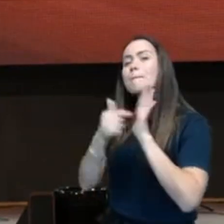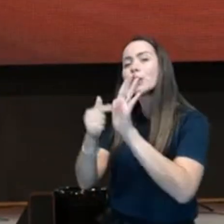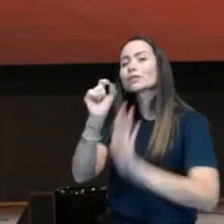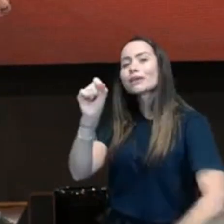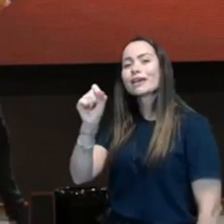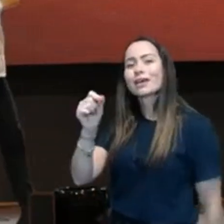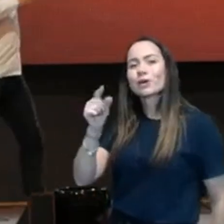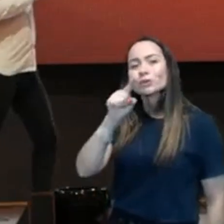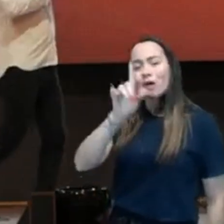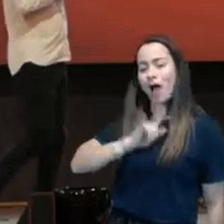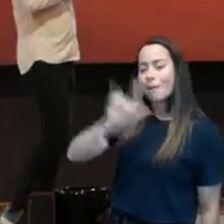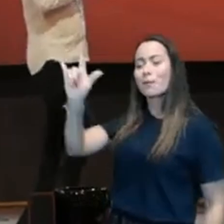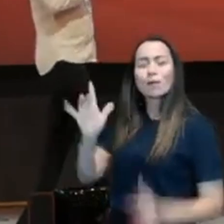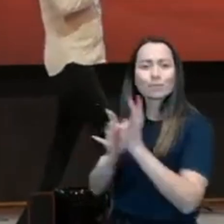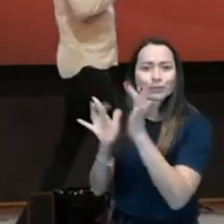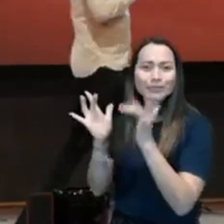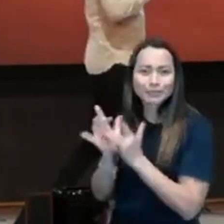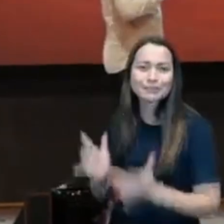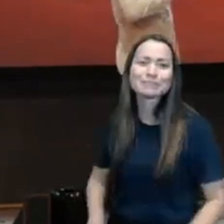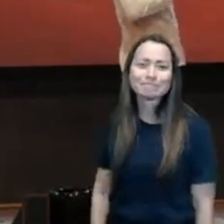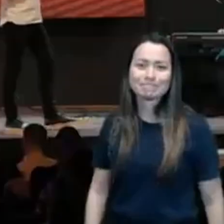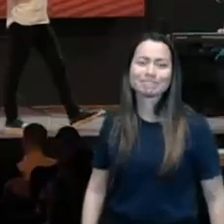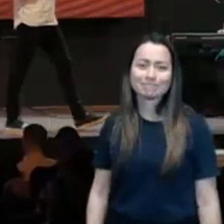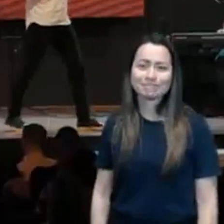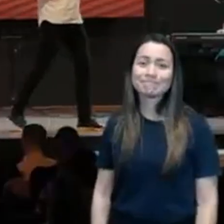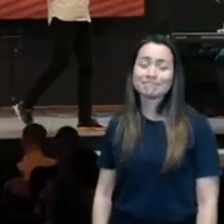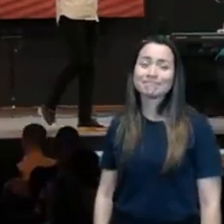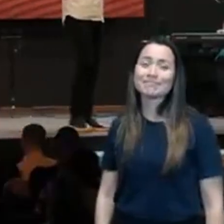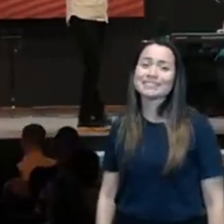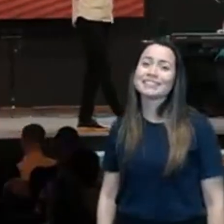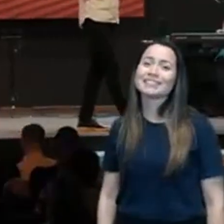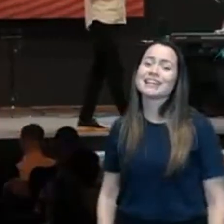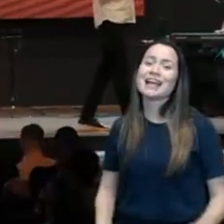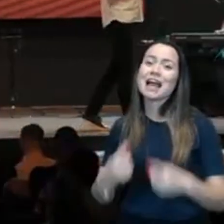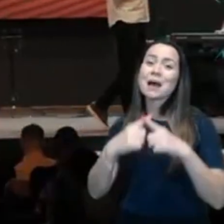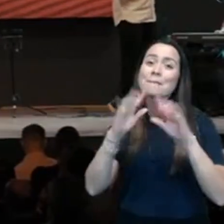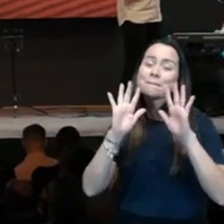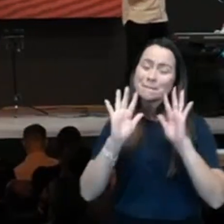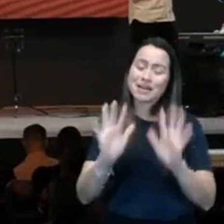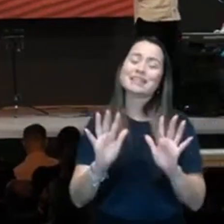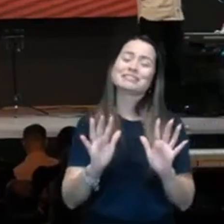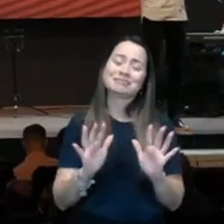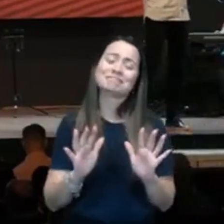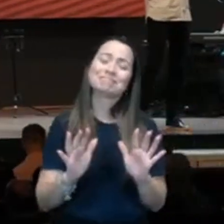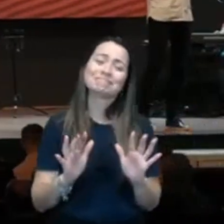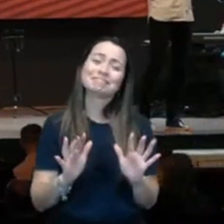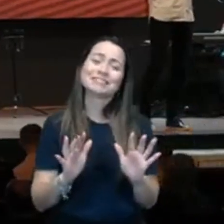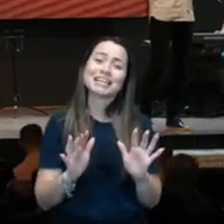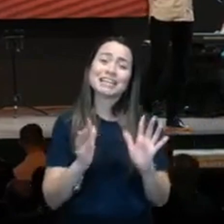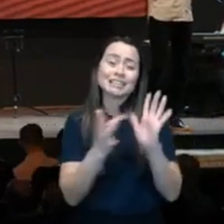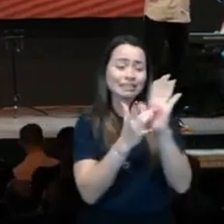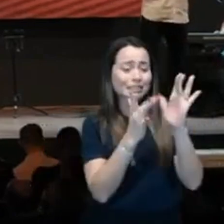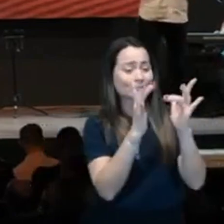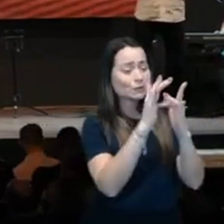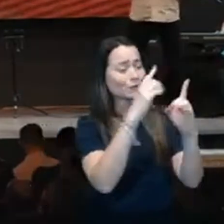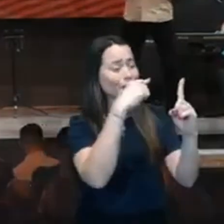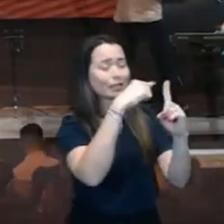Quantos creem que a cruz mostrou o amor dEle por nós? Mas é a nossa obediência que vai mostrar o nosso amor para Ele.